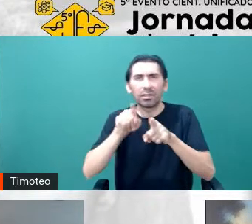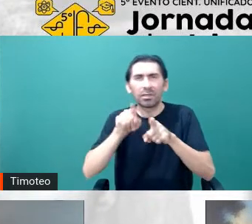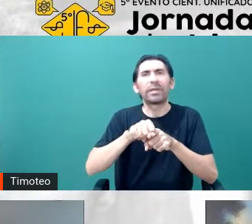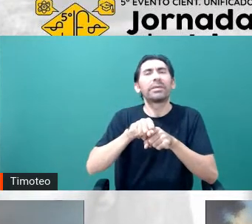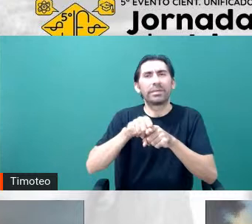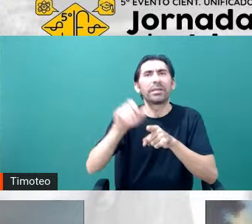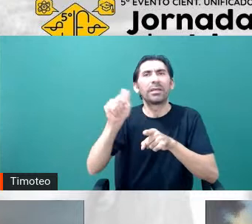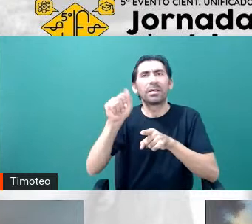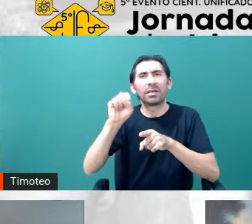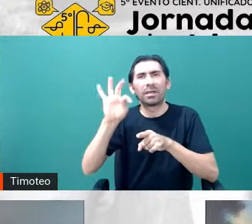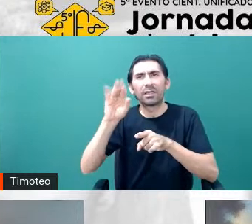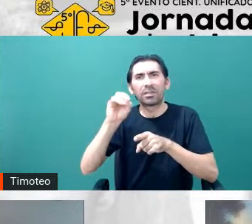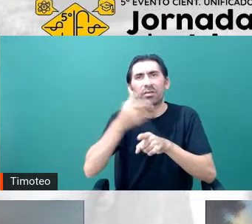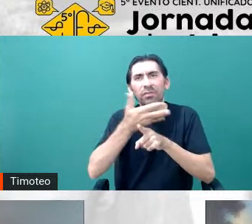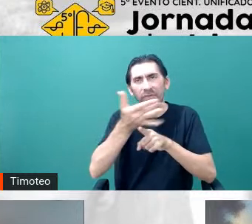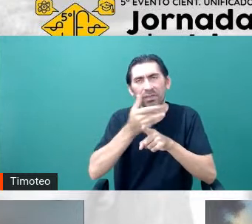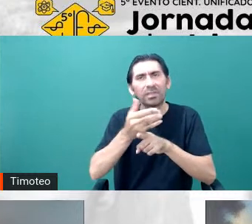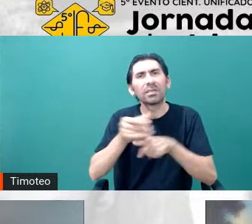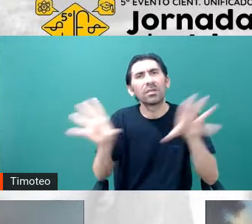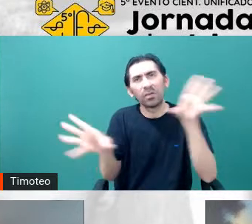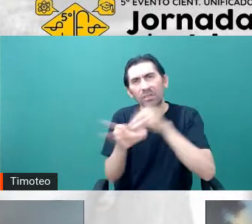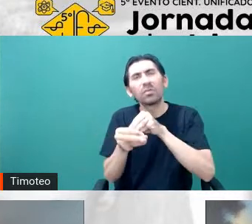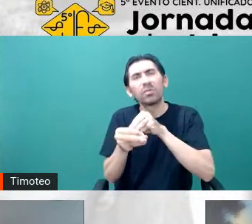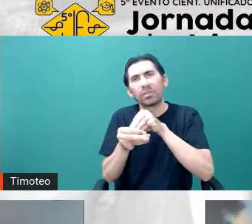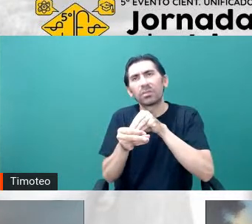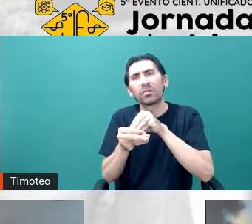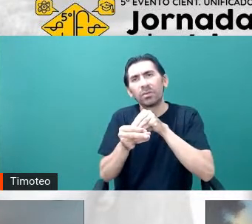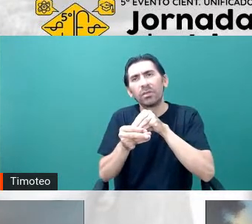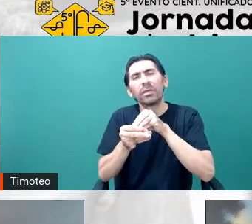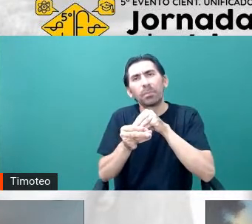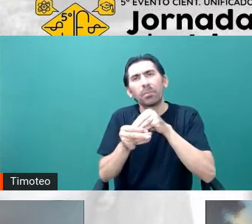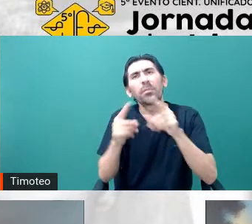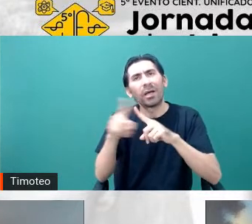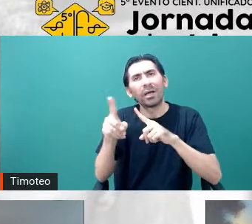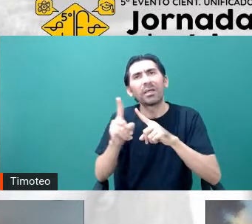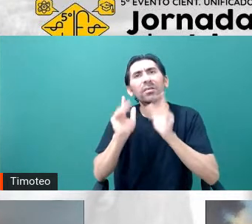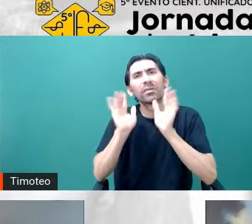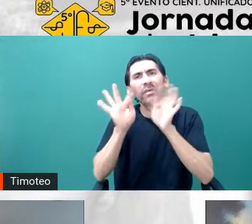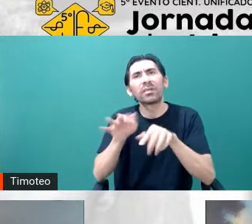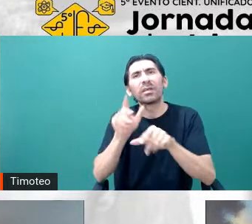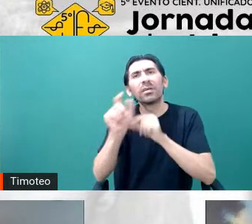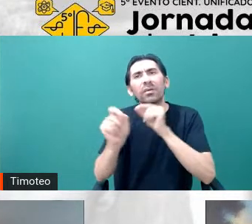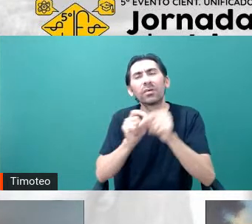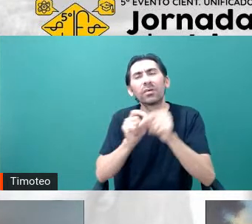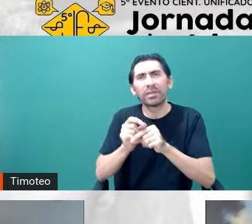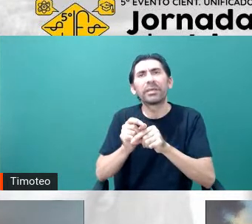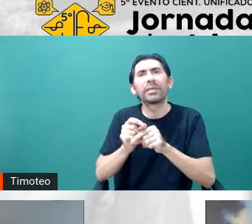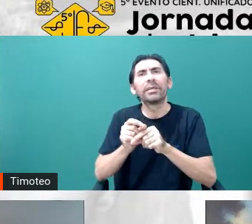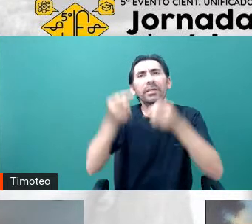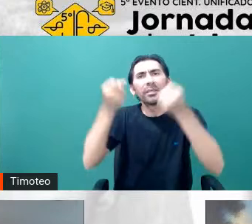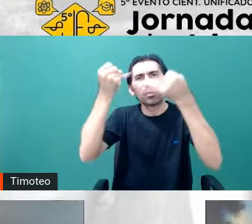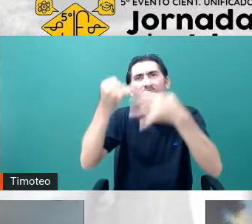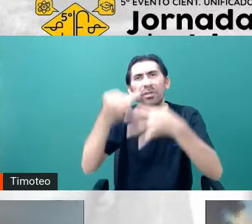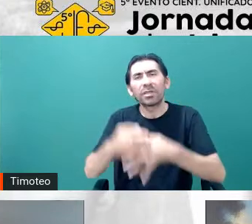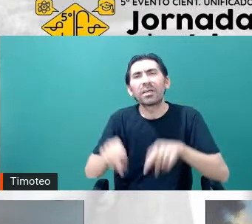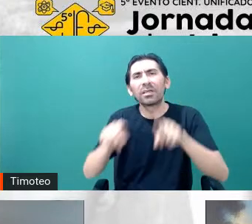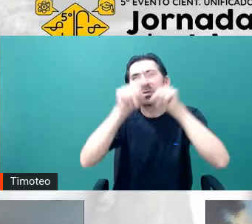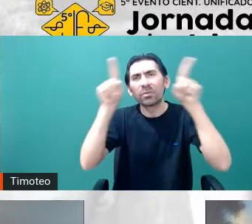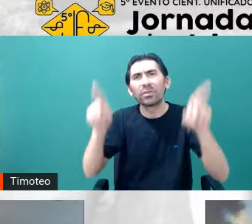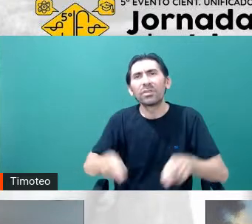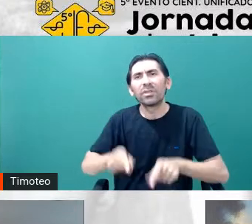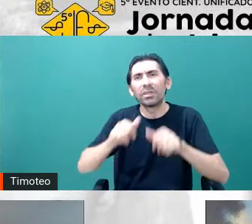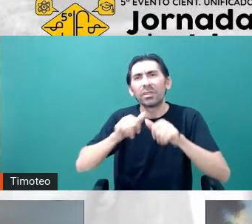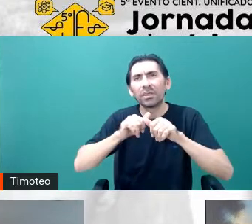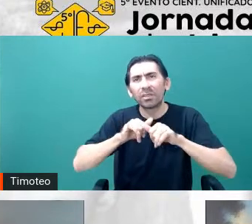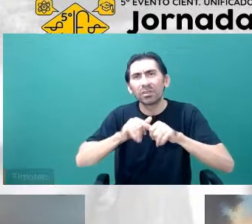Basicamente, era isso que eu queria falar. Eu queria só terminar falando sobre grandes projetos, porque isso talvez seja de interesse até para